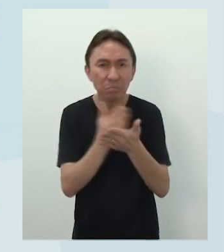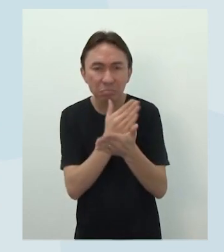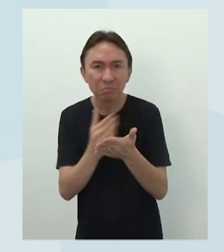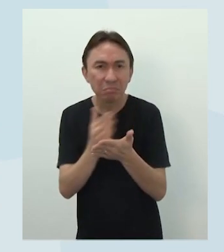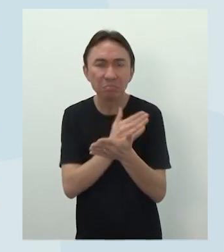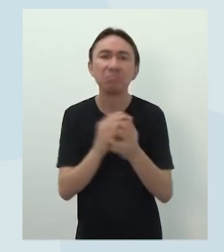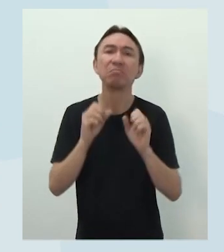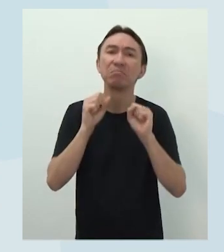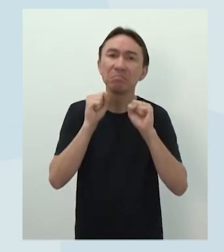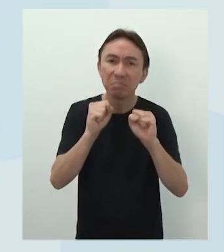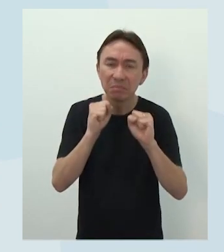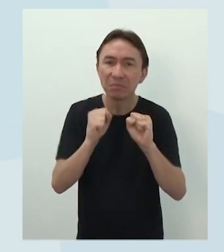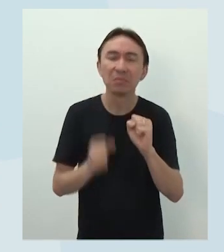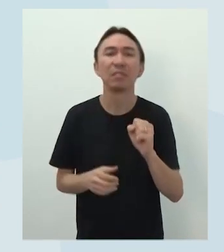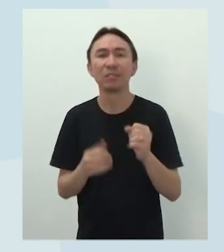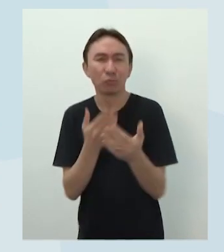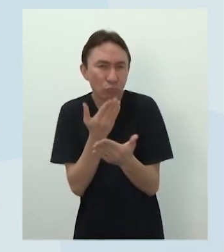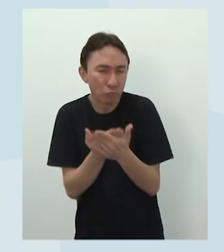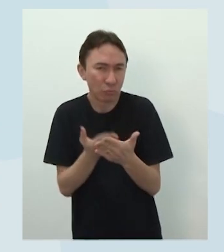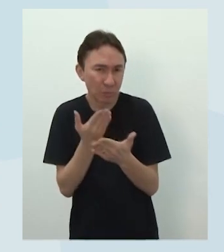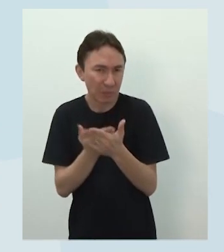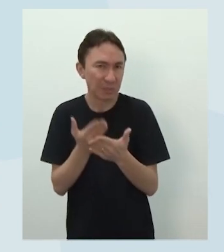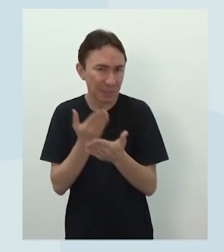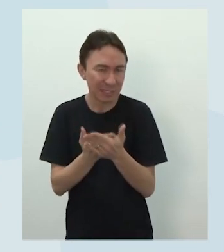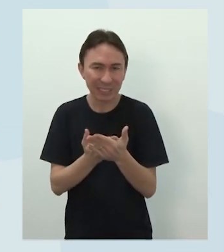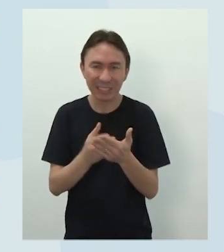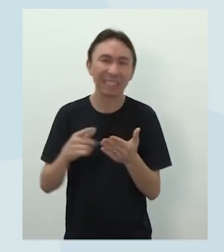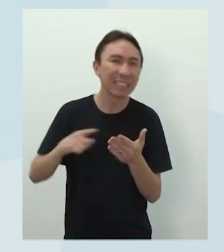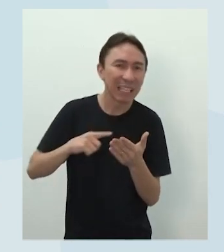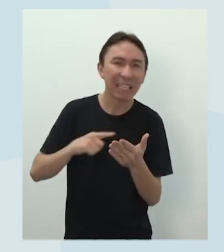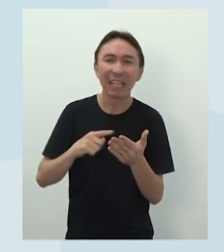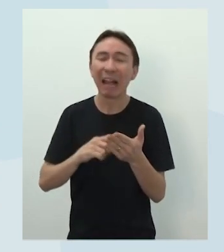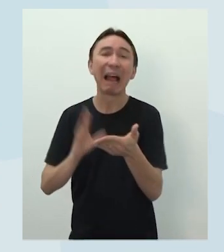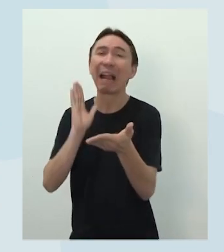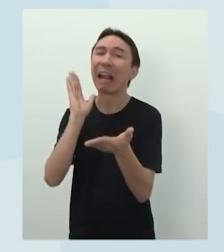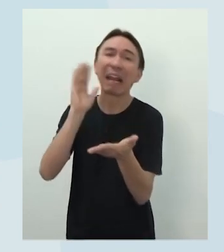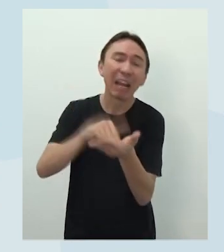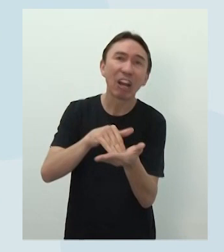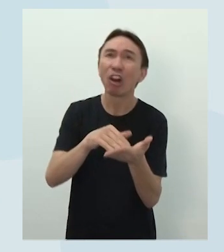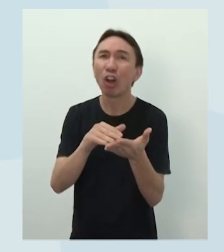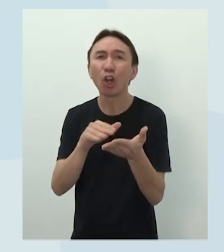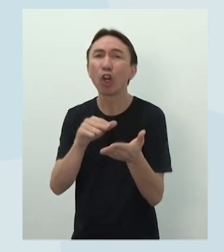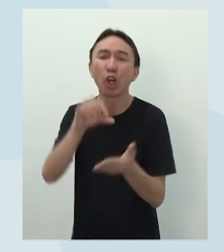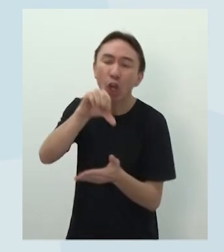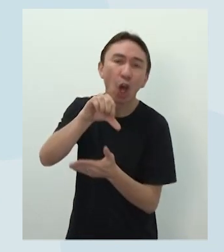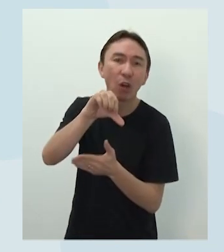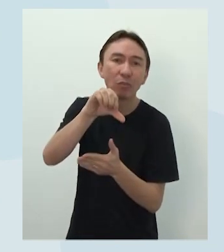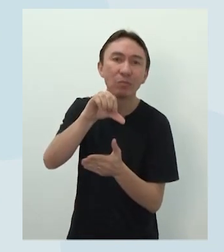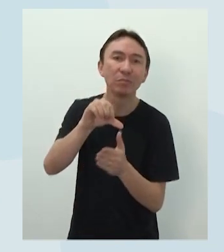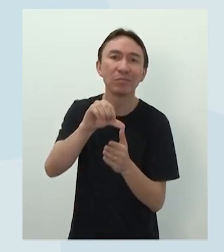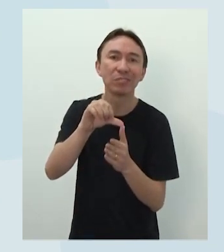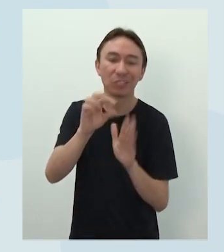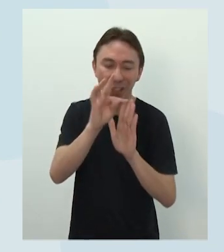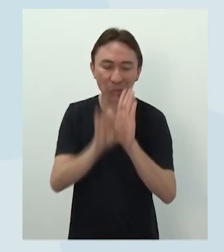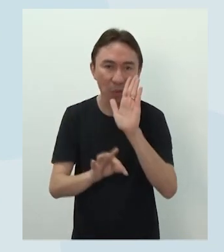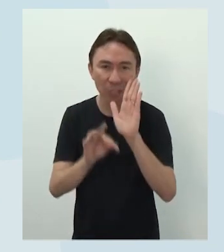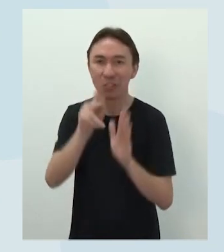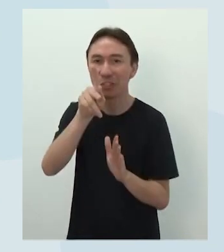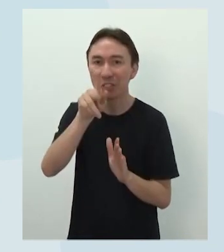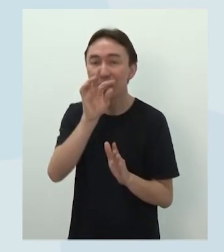ter estudado recentemente. Sabe que tem até nove tipos textuais aí descritos pelos teóricos.